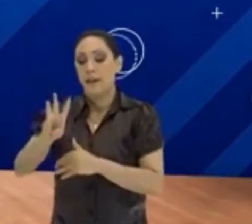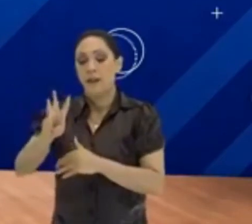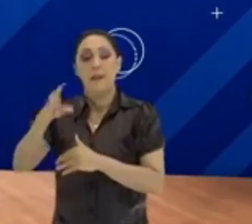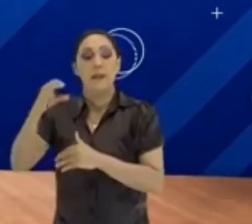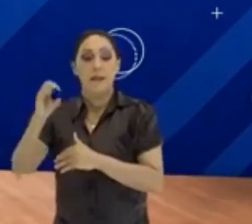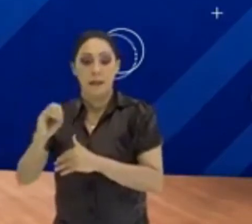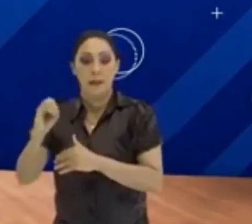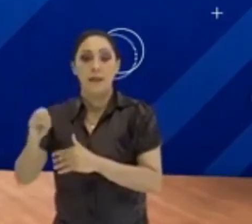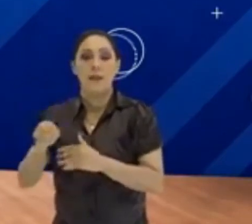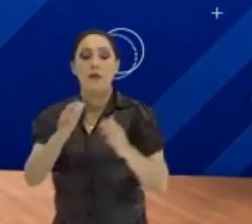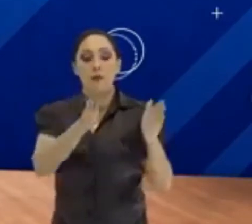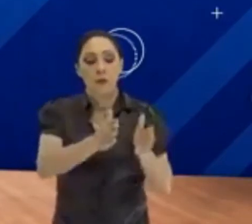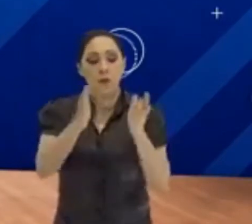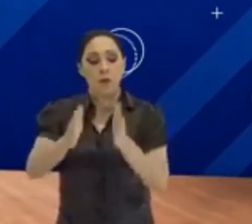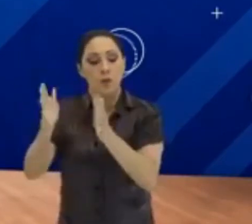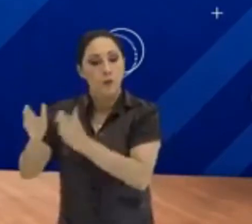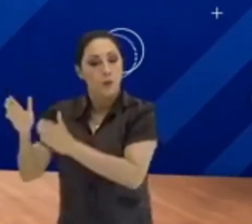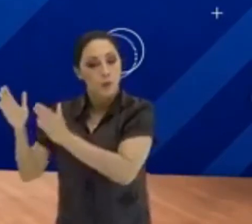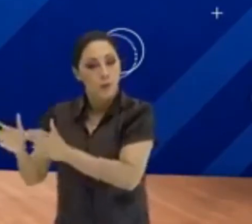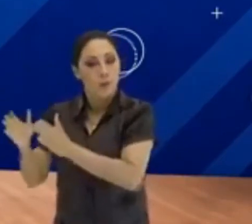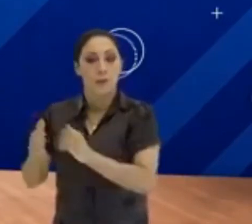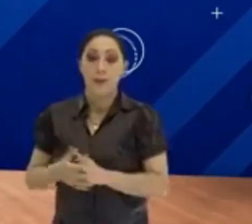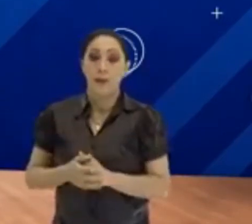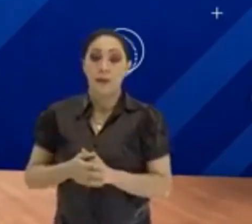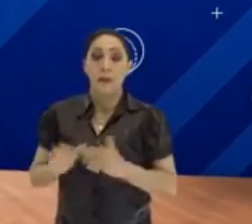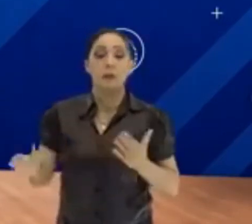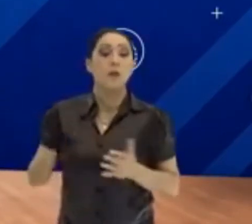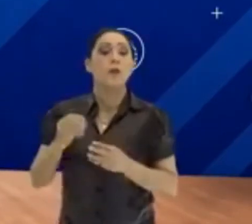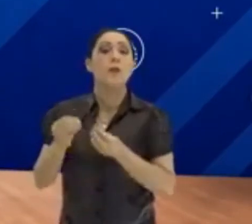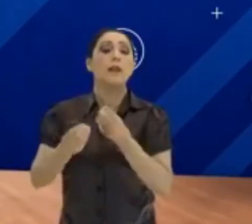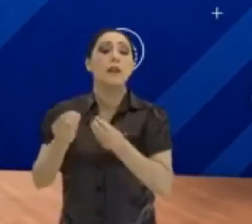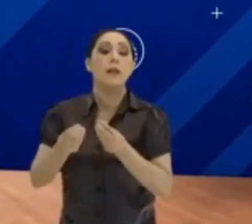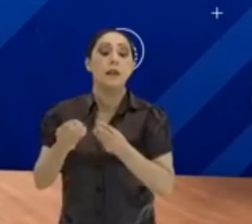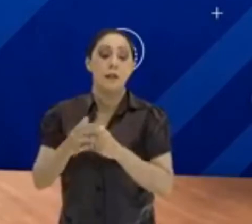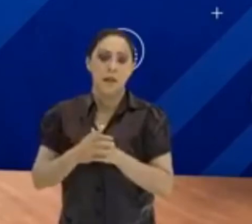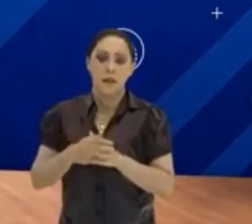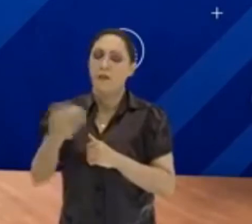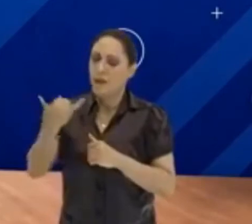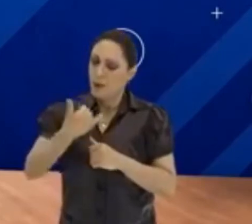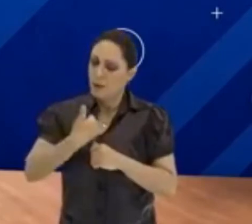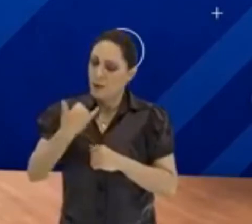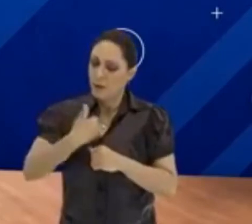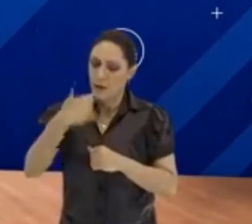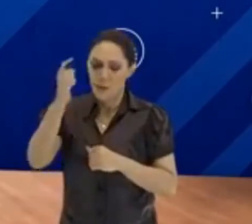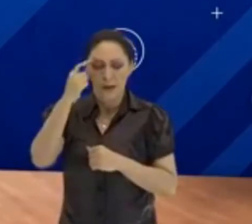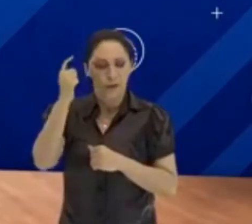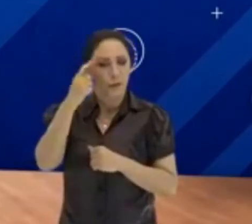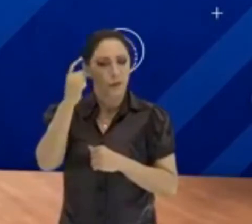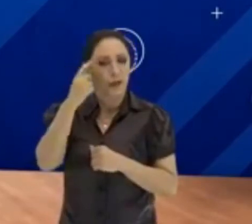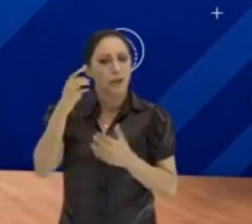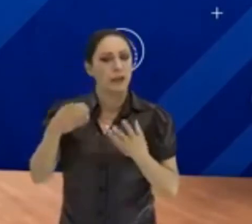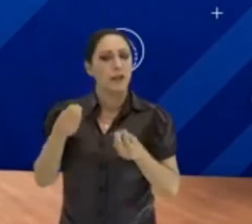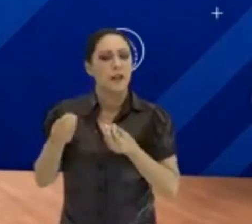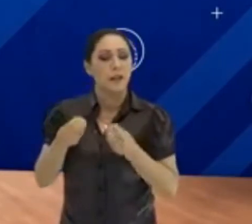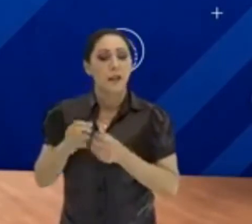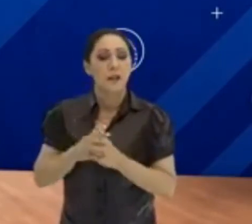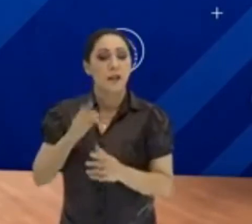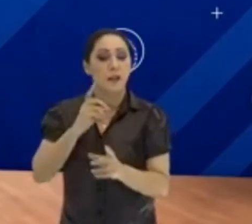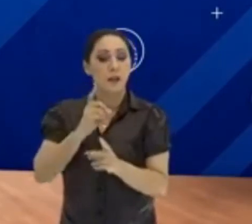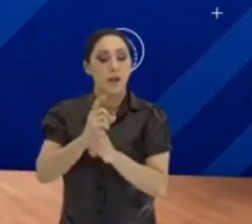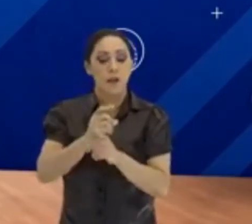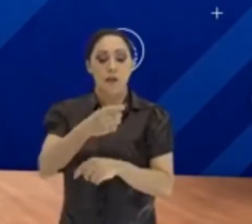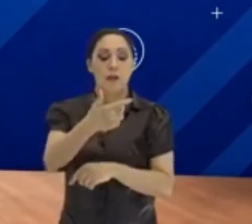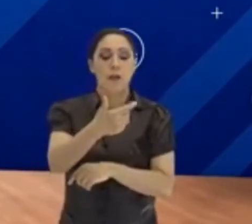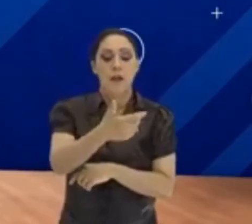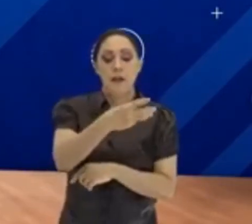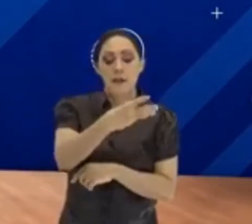juros durante todos os meses. O é que você poderia fazer nessa questão? Direto. Fala pra mim, bora pensar um pouquinho. Bastava encontrar 3%